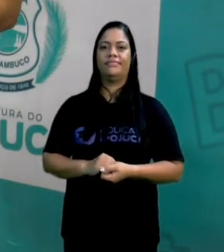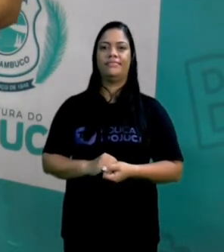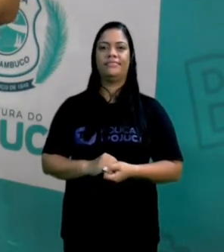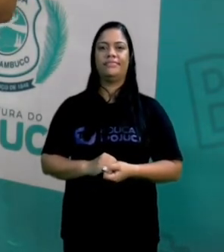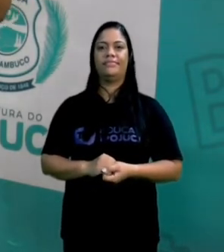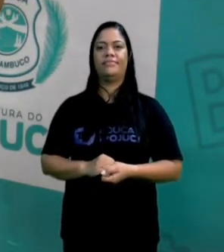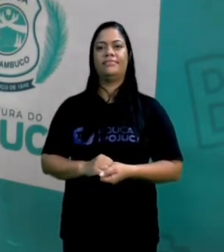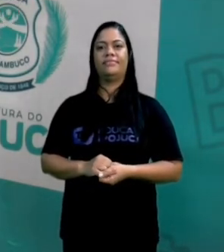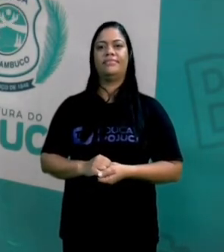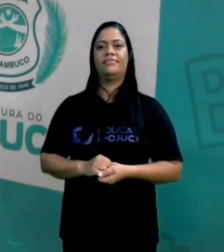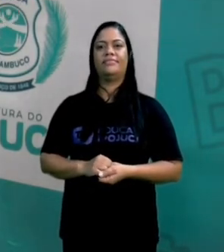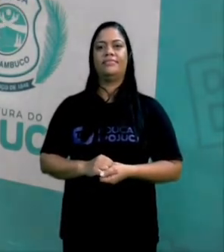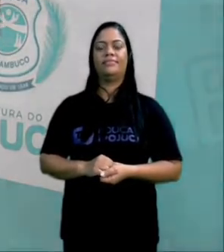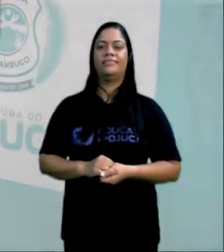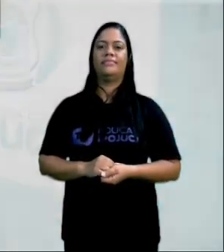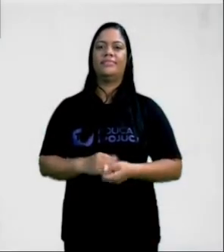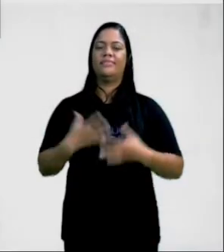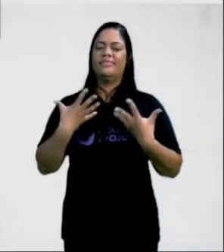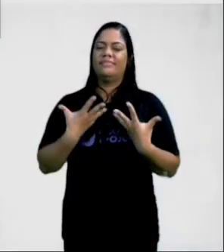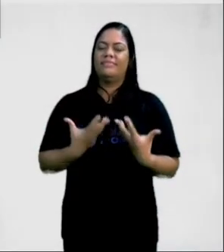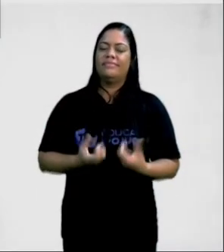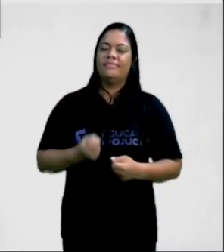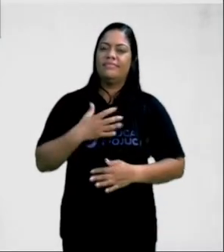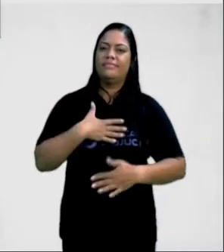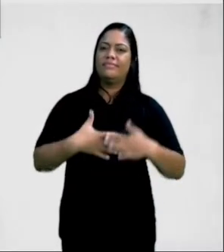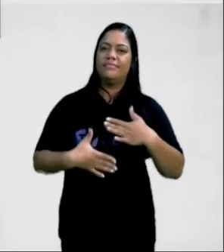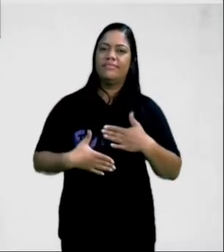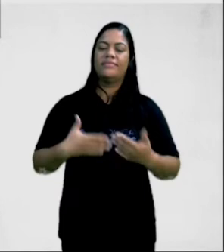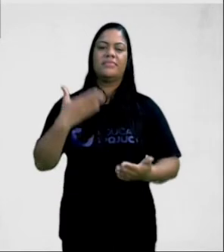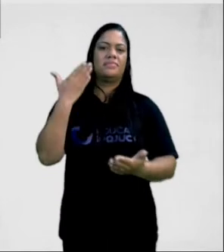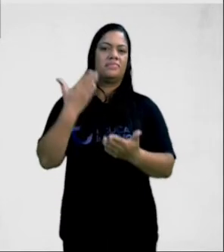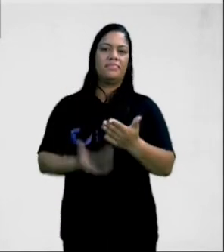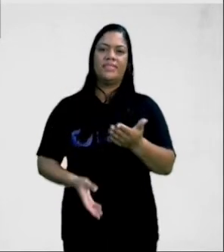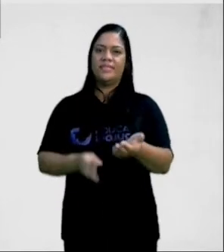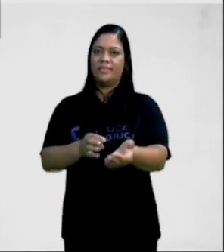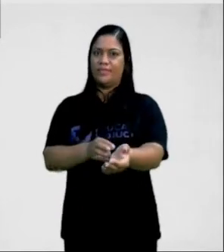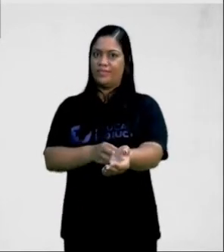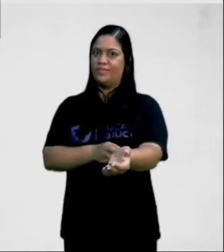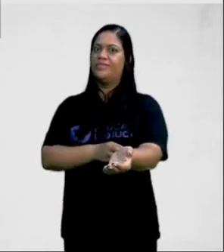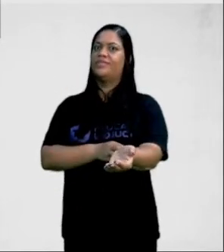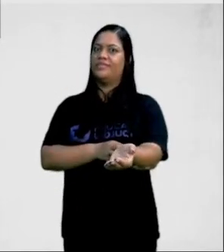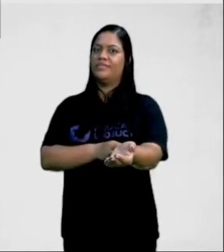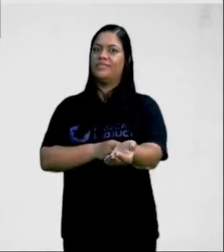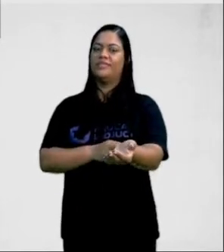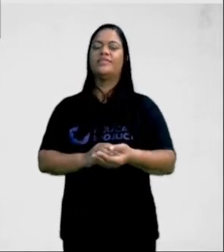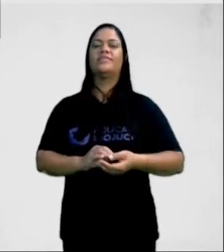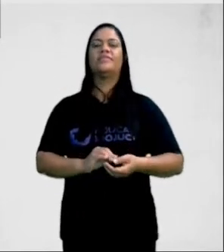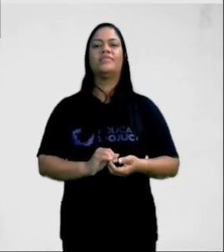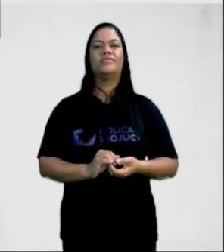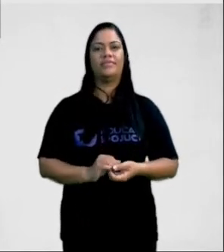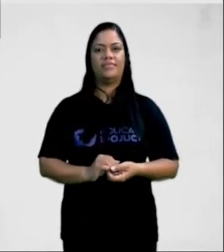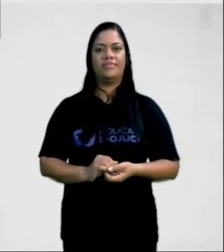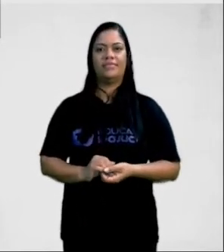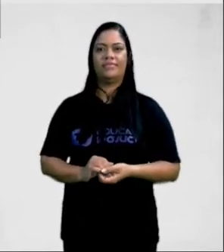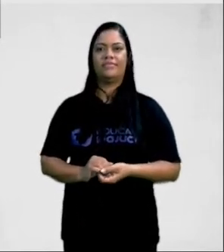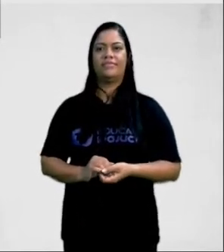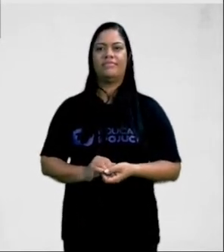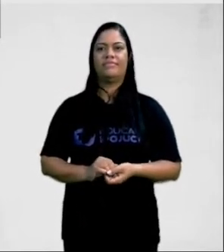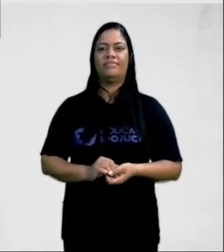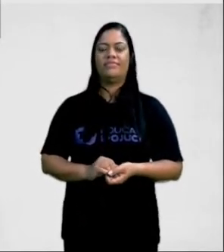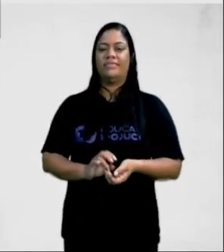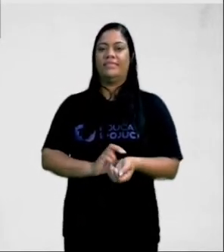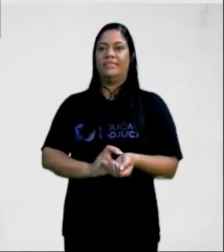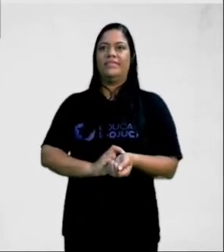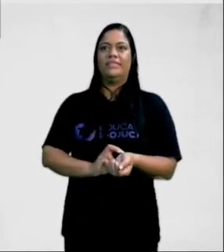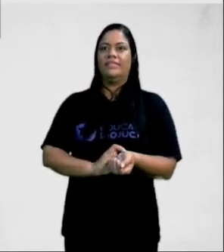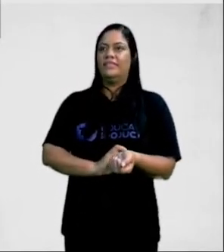Sendo assim, o overtraining ele vai causar perda muscular, tá? De tonificação muscular, irritabilidade,